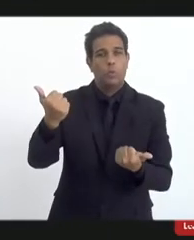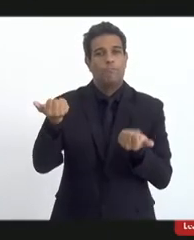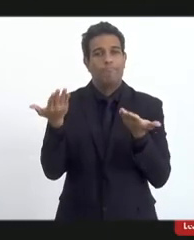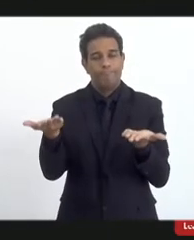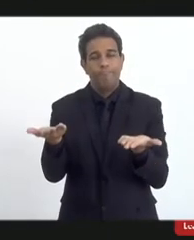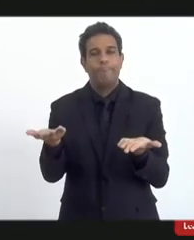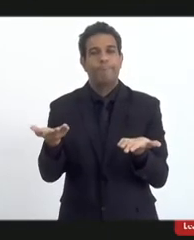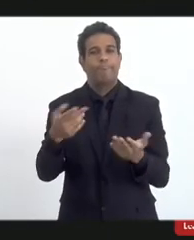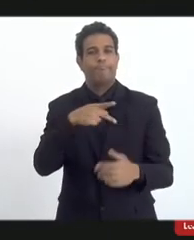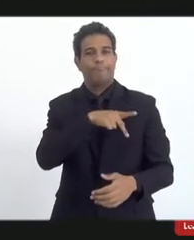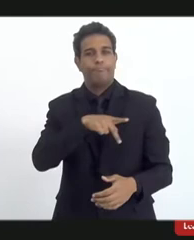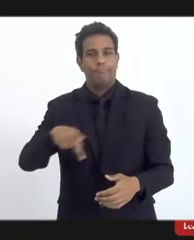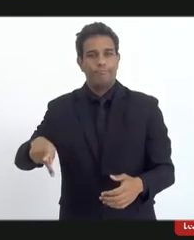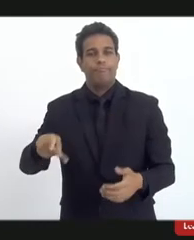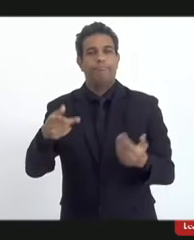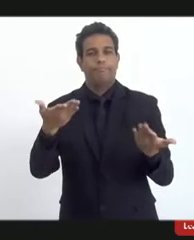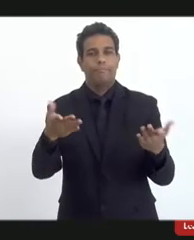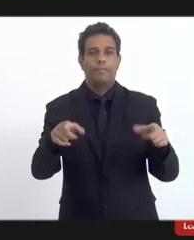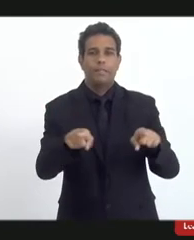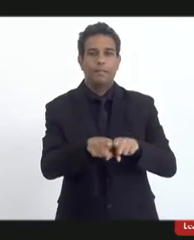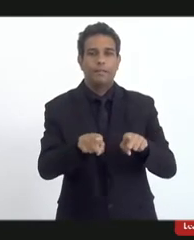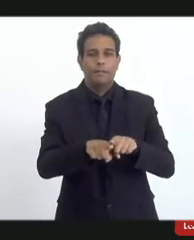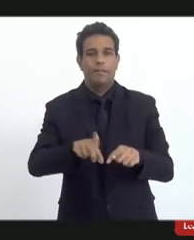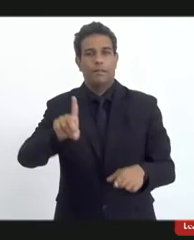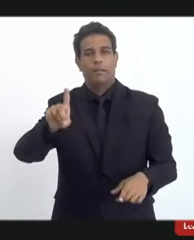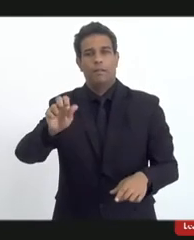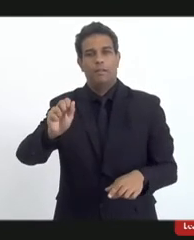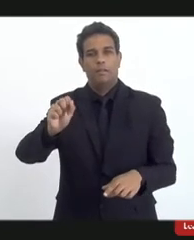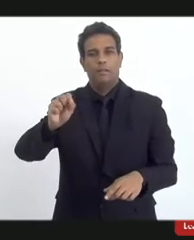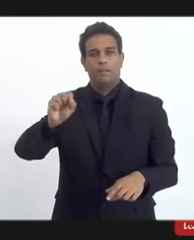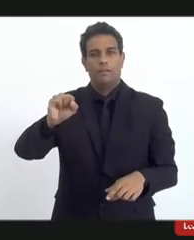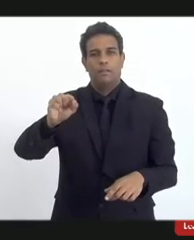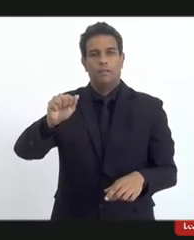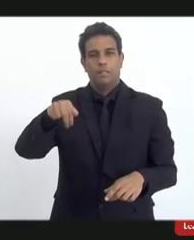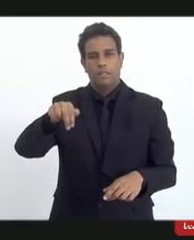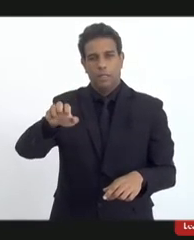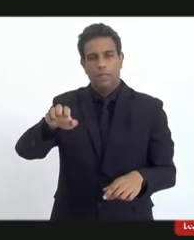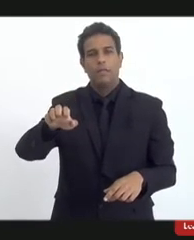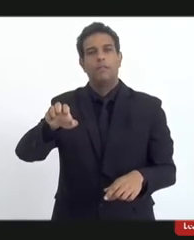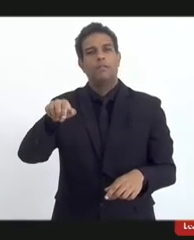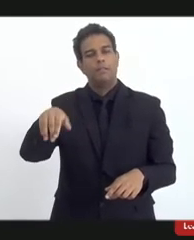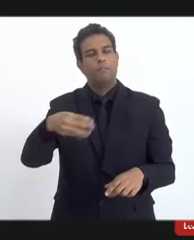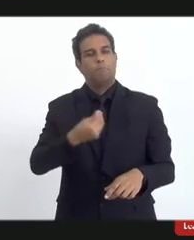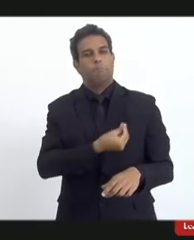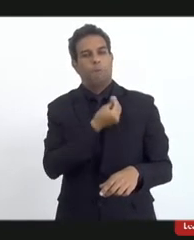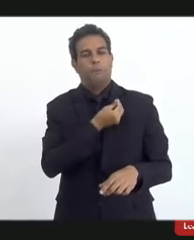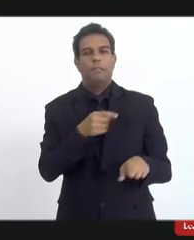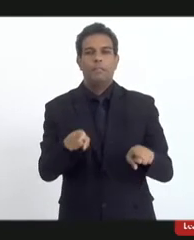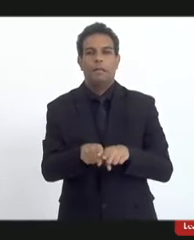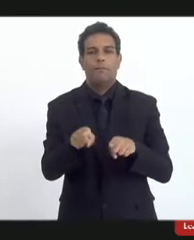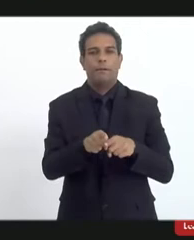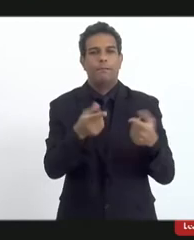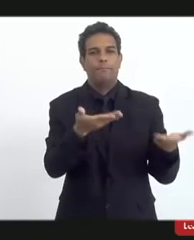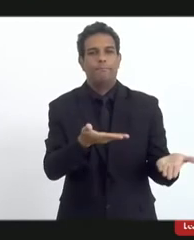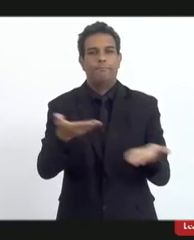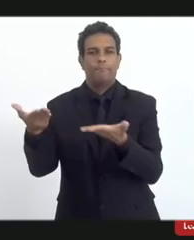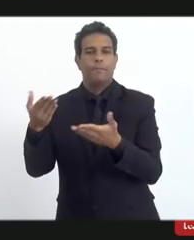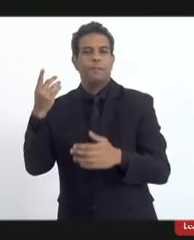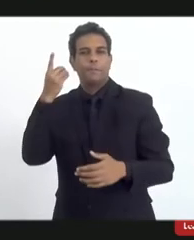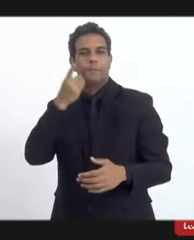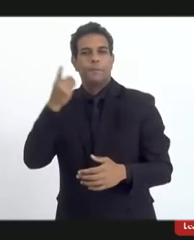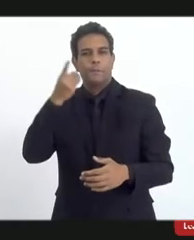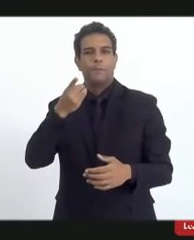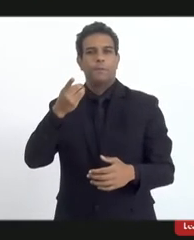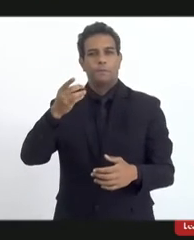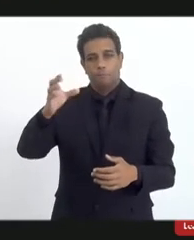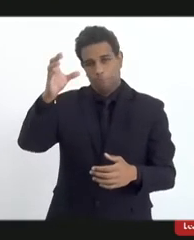a presença da nossa querida Daiane Kuperman, que está sempre conosco, e passando para a Tia Ju, pedindo